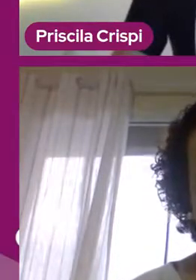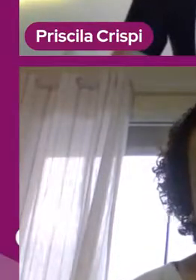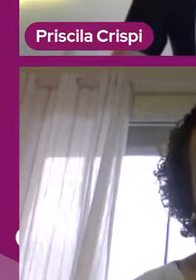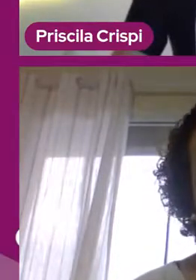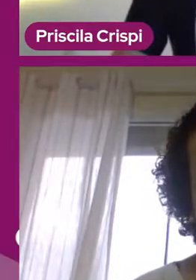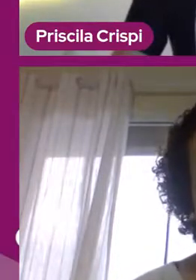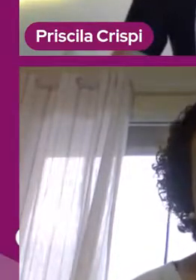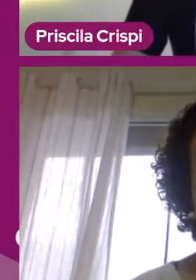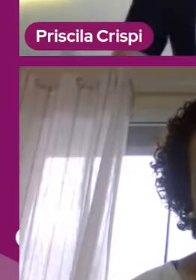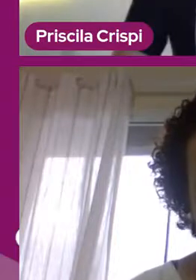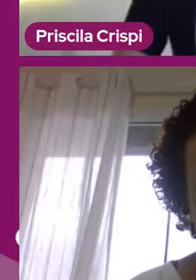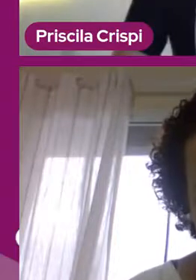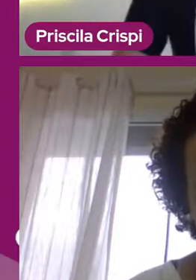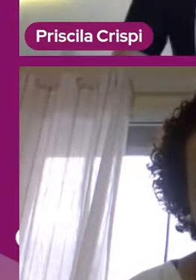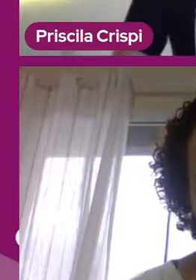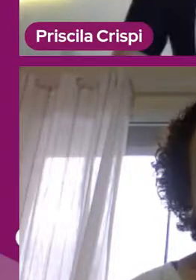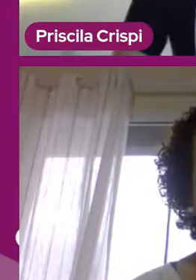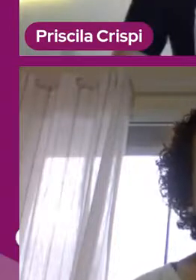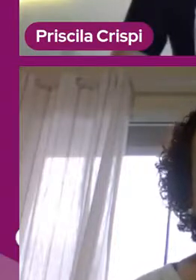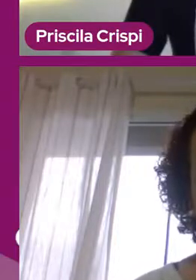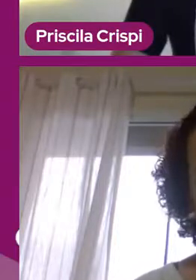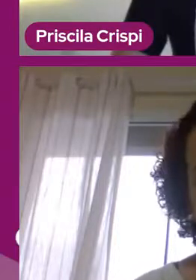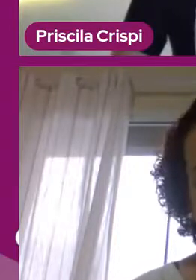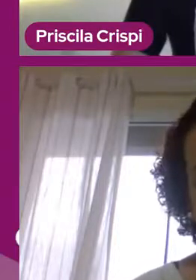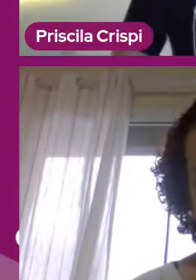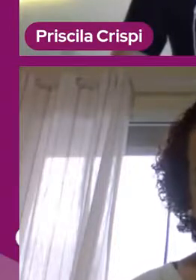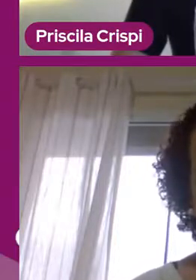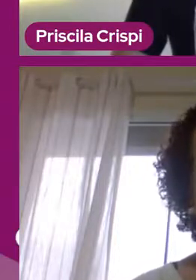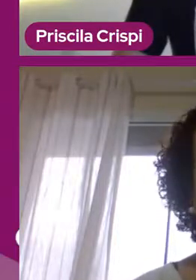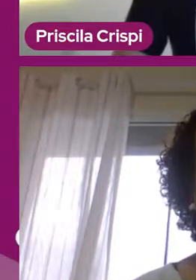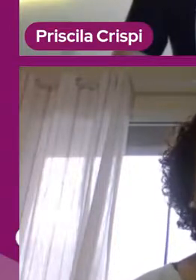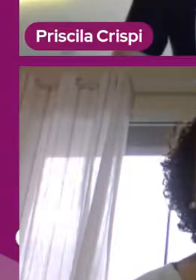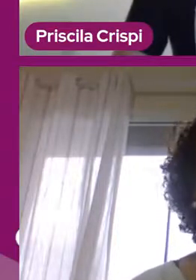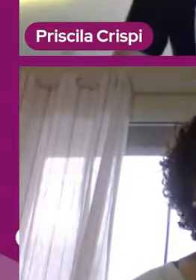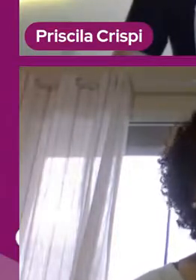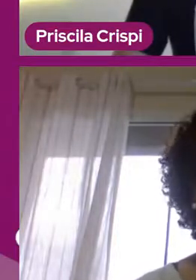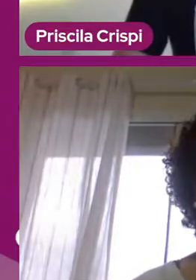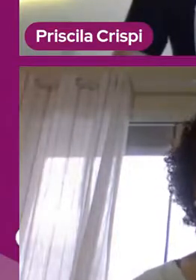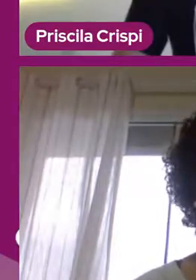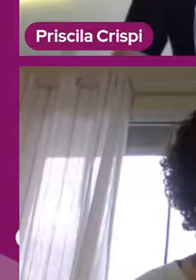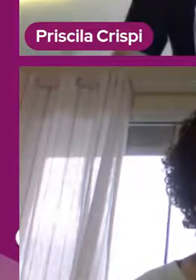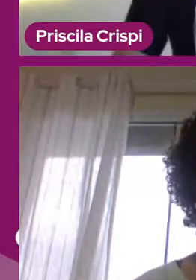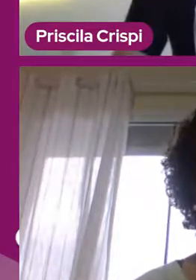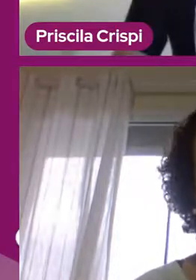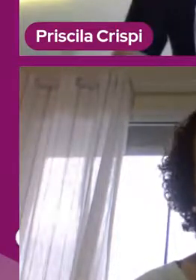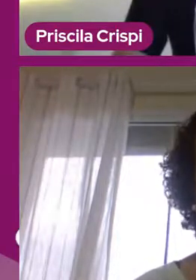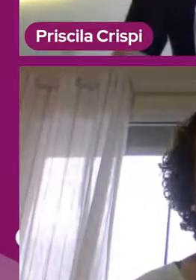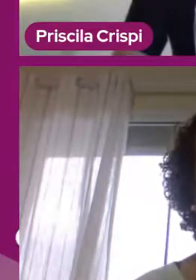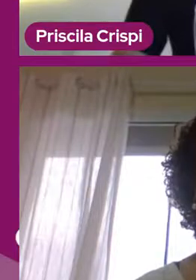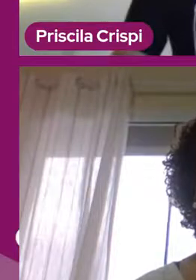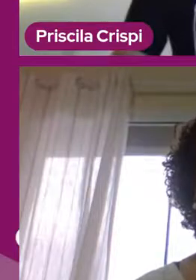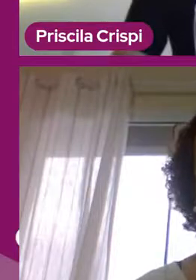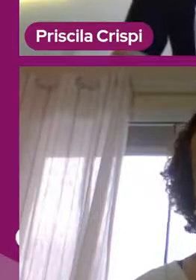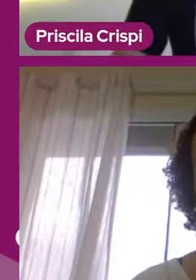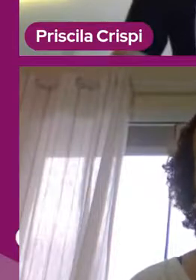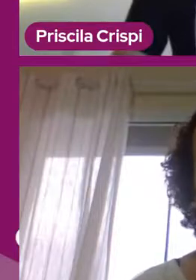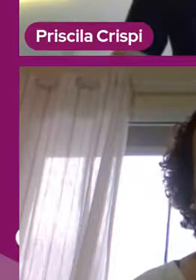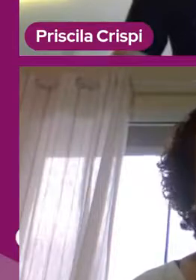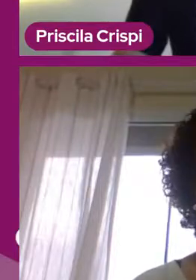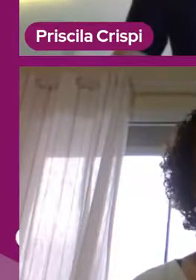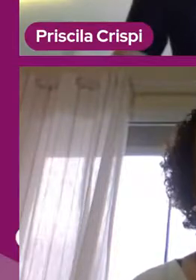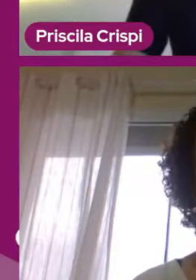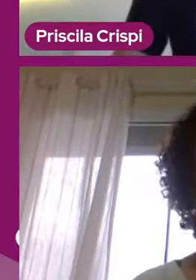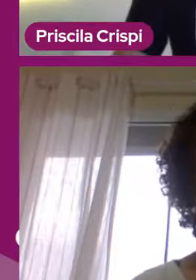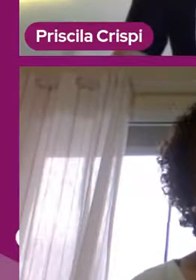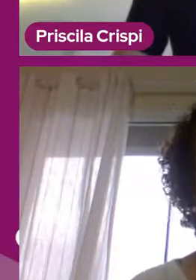assim que, igual o Jean falou, que na educação infantil é difícil levar um conteúdo quando é uma coisa